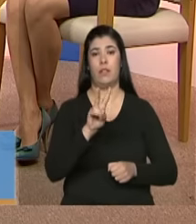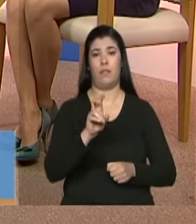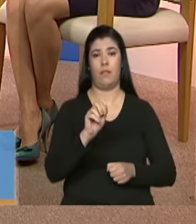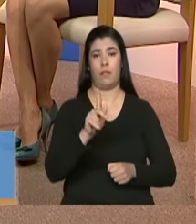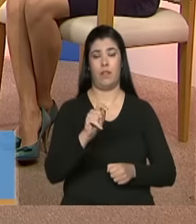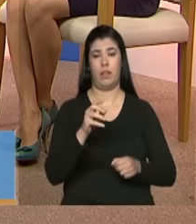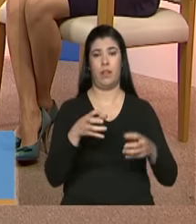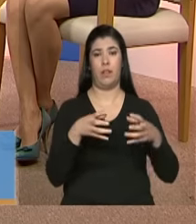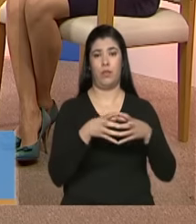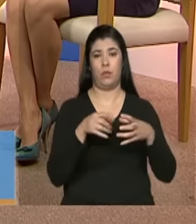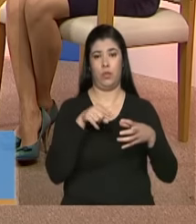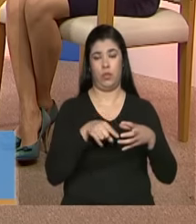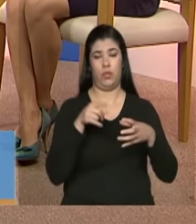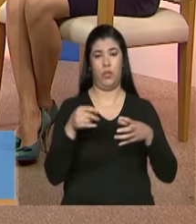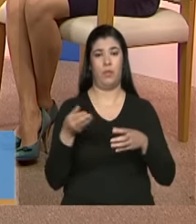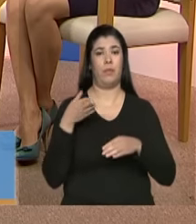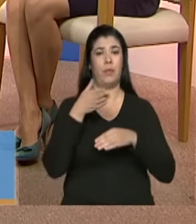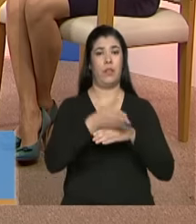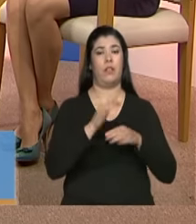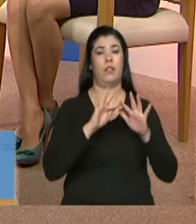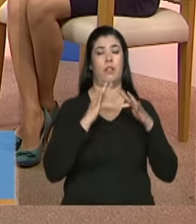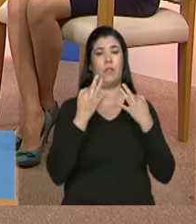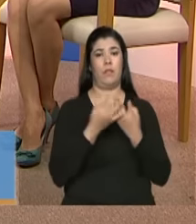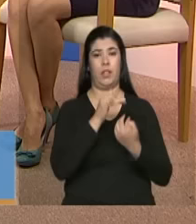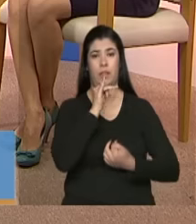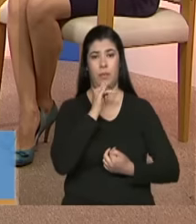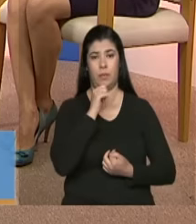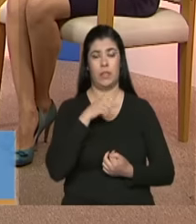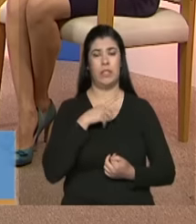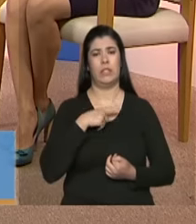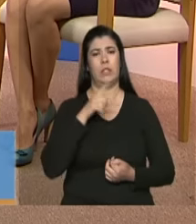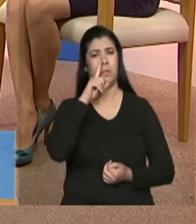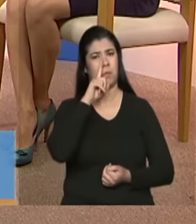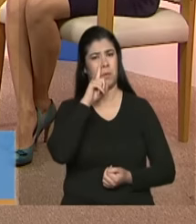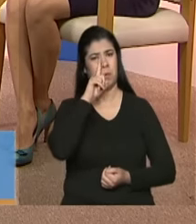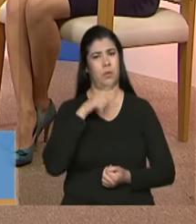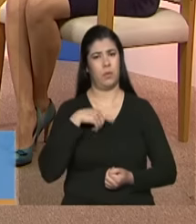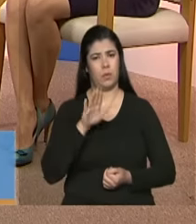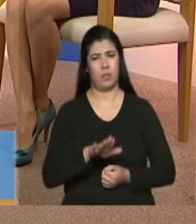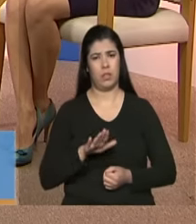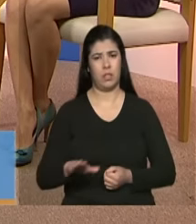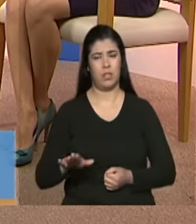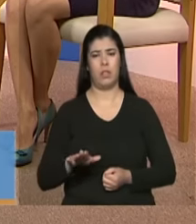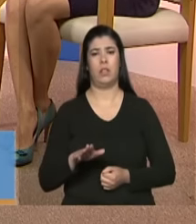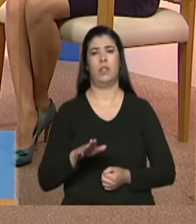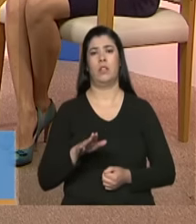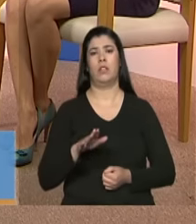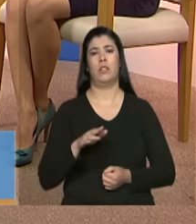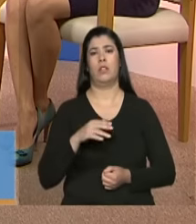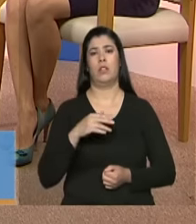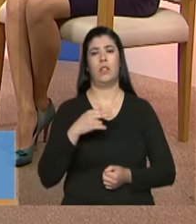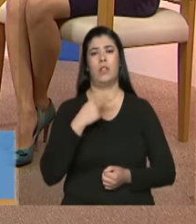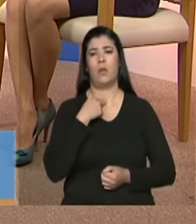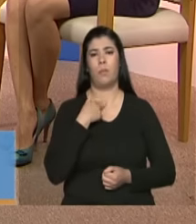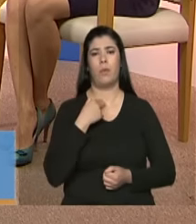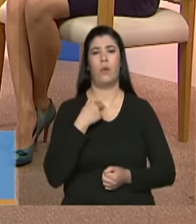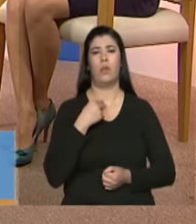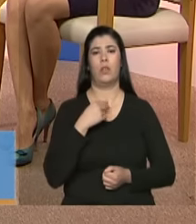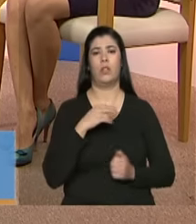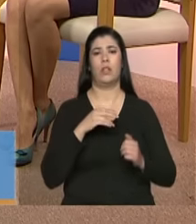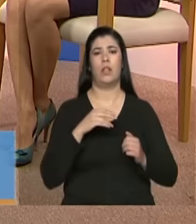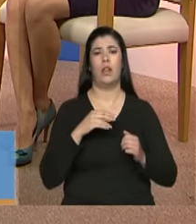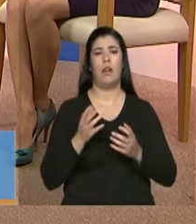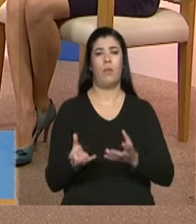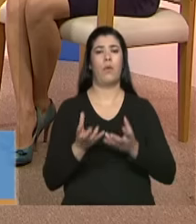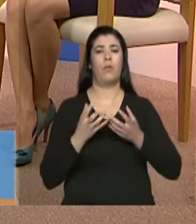um conjunto de famílias porque nós sabemos da situação de vulnerabilidade maior entre as crianças que não devem estar junto com outros adultos junto com